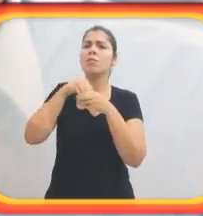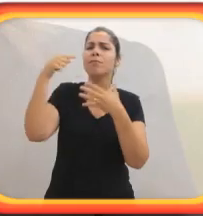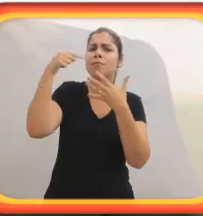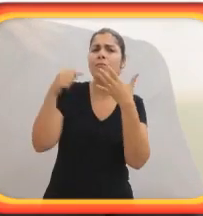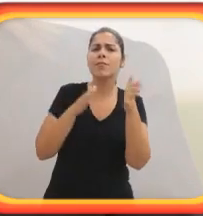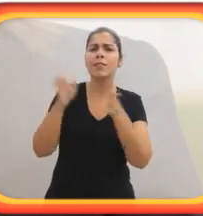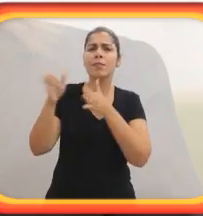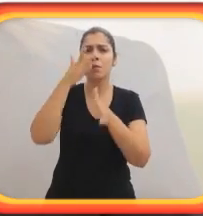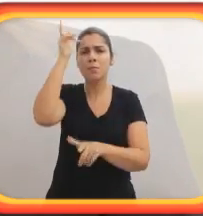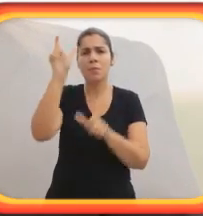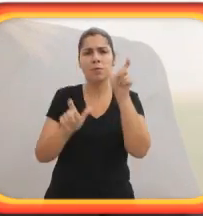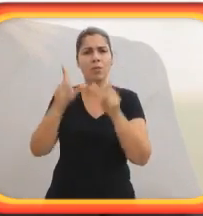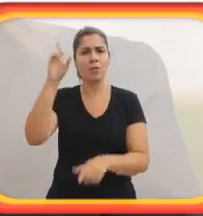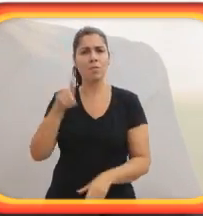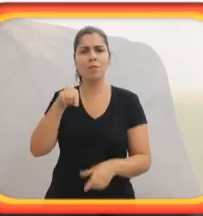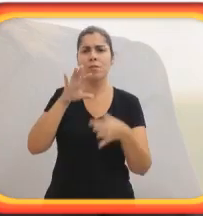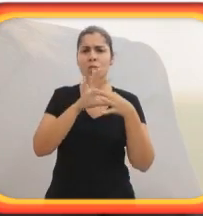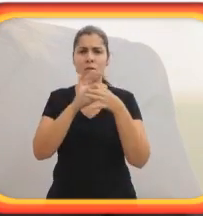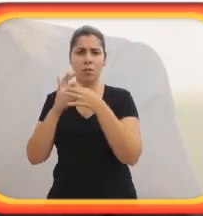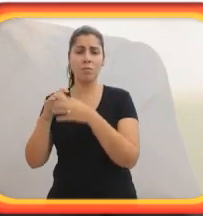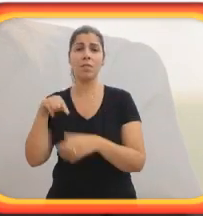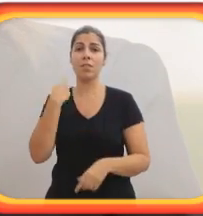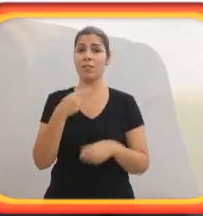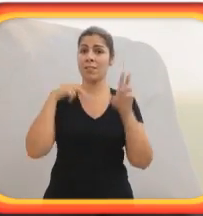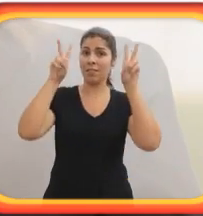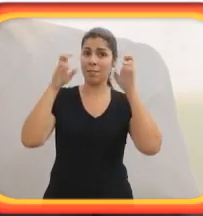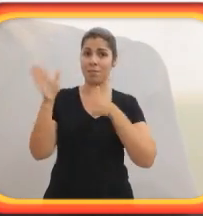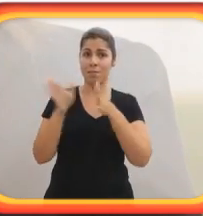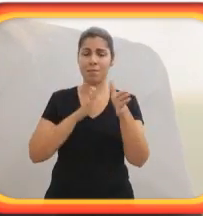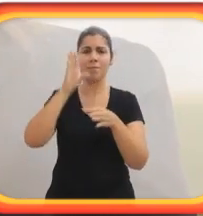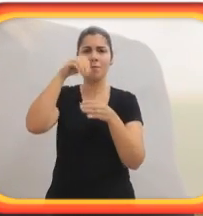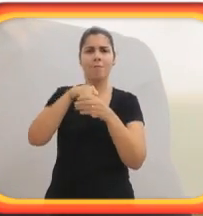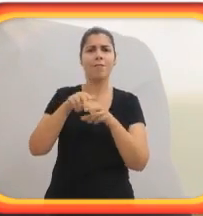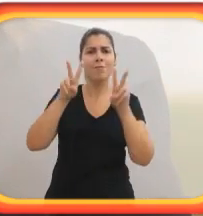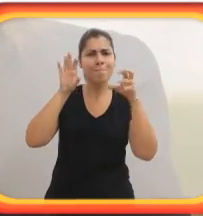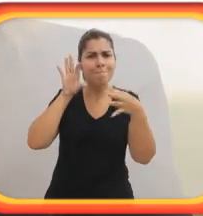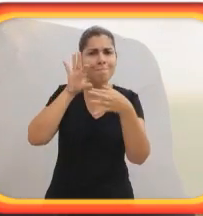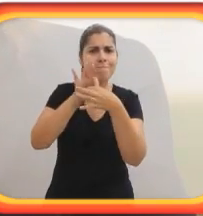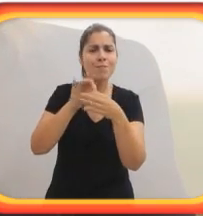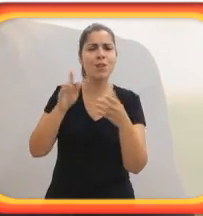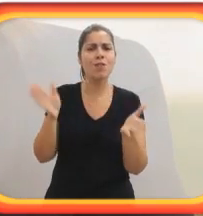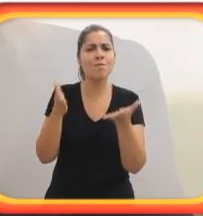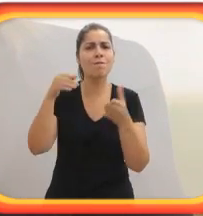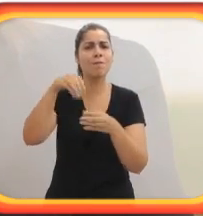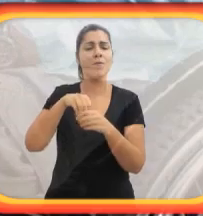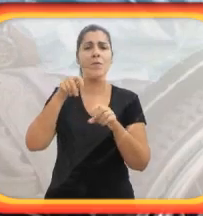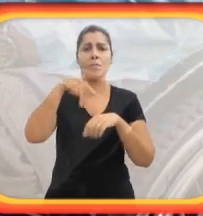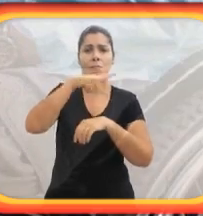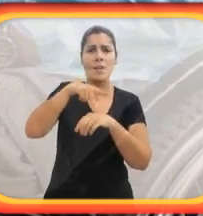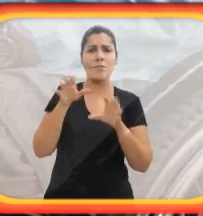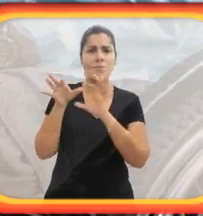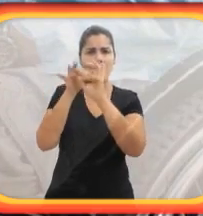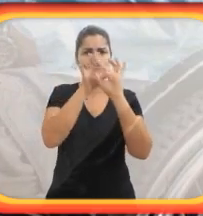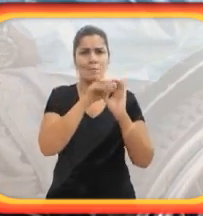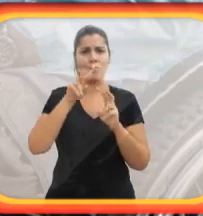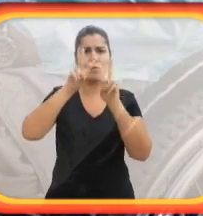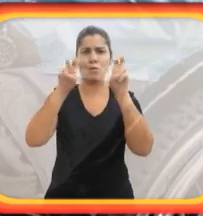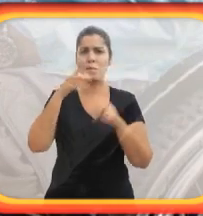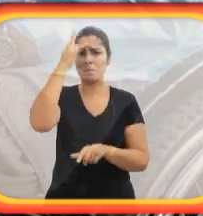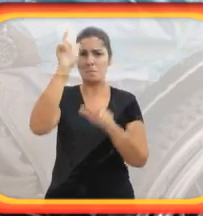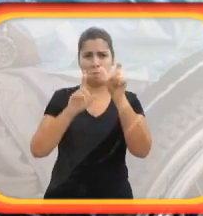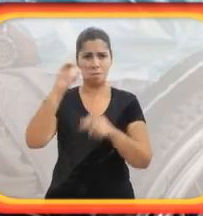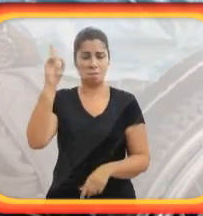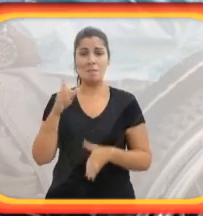contexto? O tema da acessibilidade foi definido na Convenção das Nações Unidas sobre pessoas com deficiência. E a acessibilidade é um